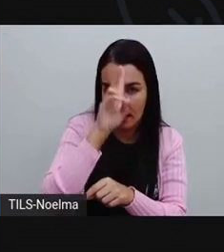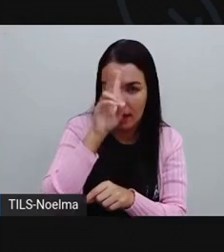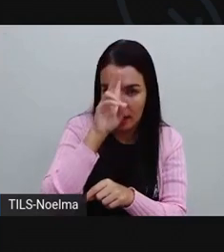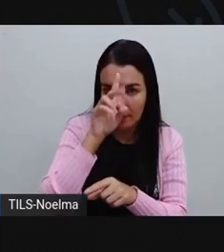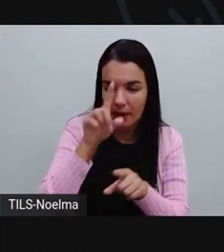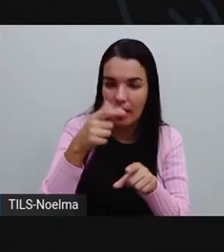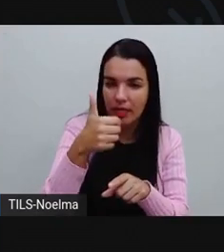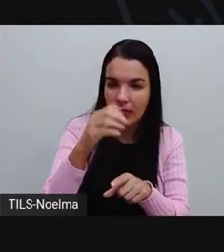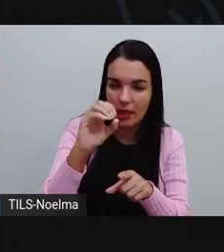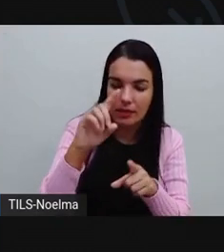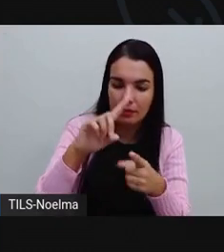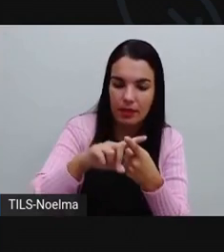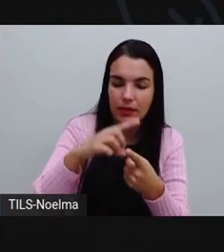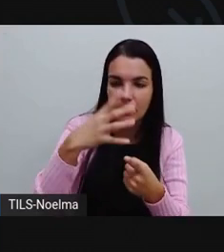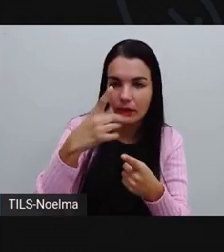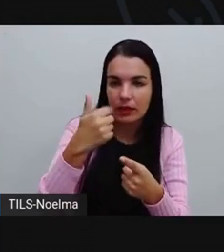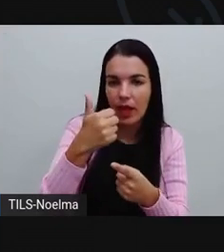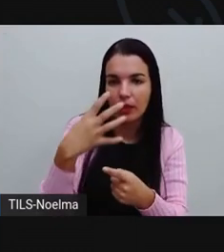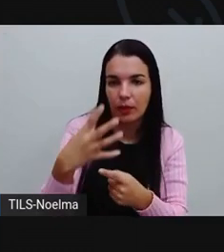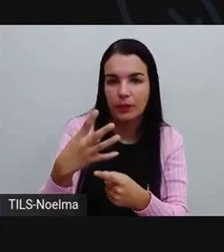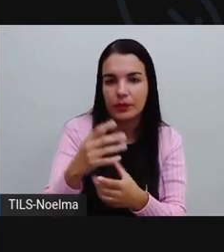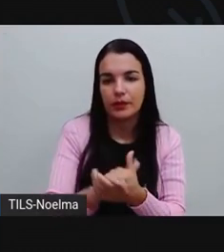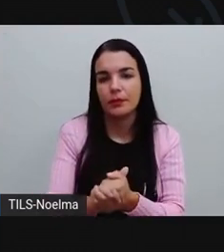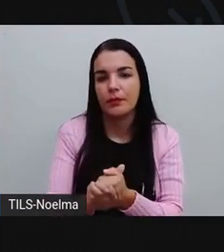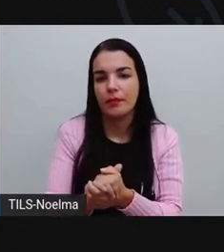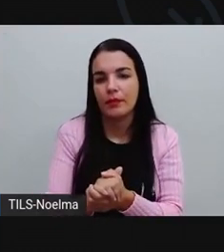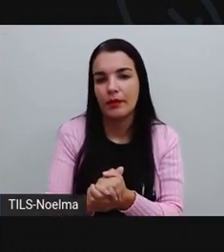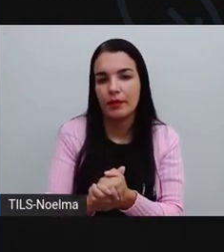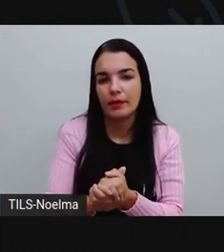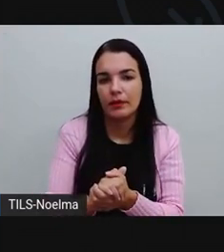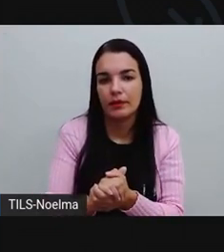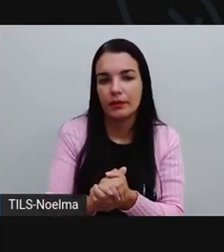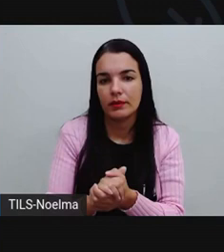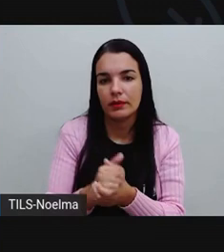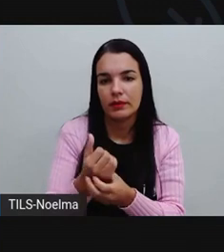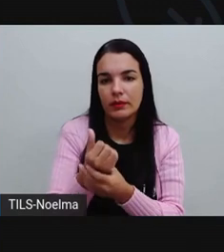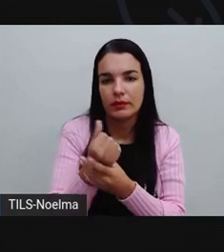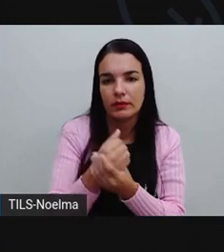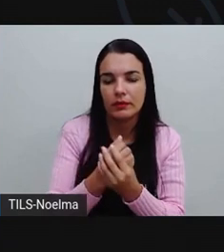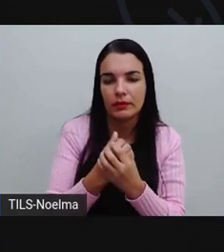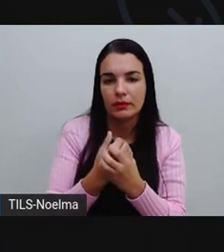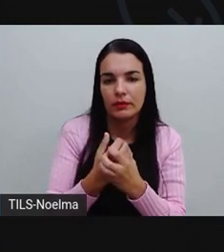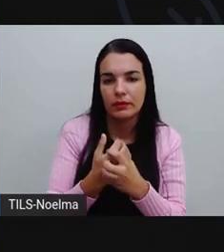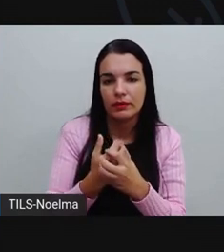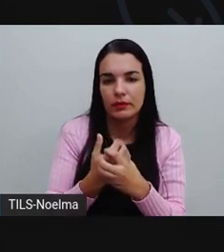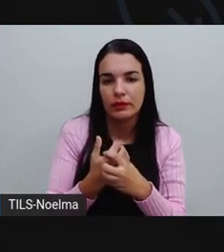10 mais 4, 14. 14 menos 8, nós temos quanto?